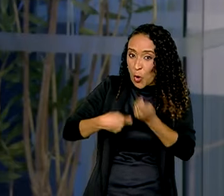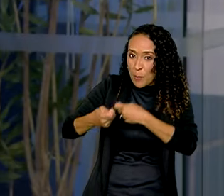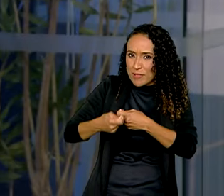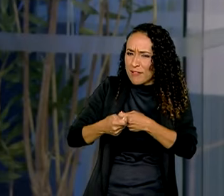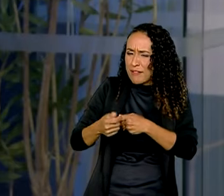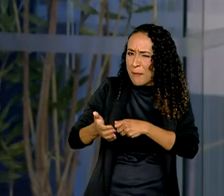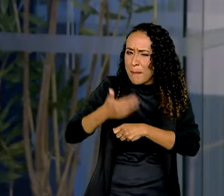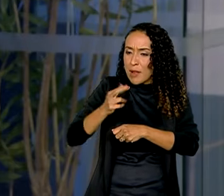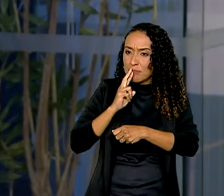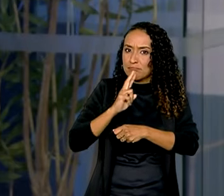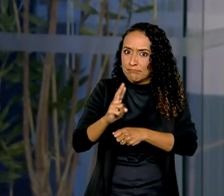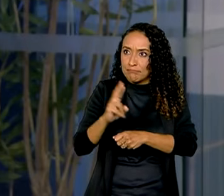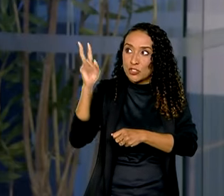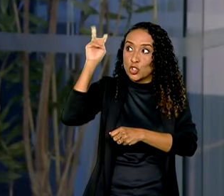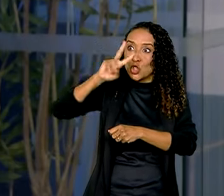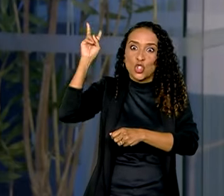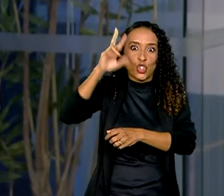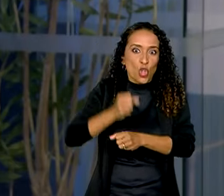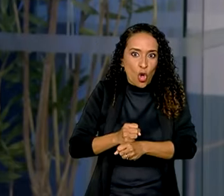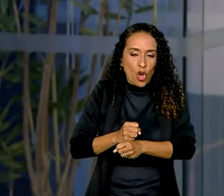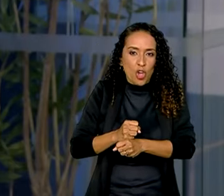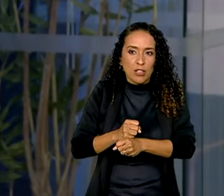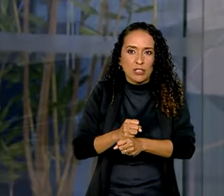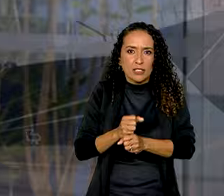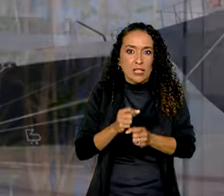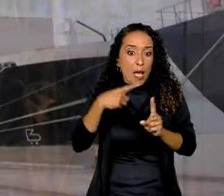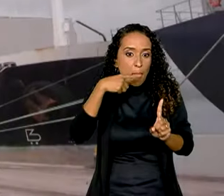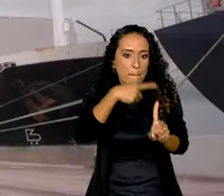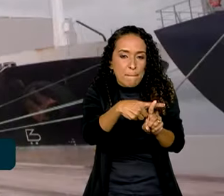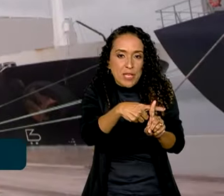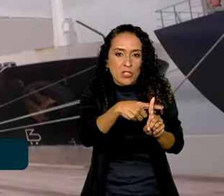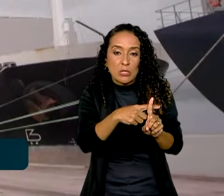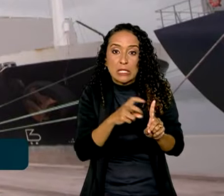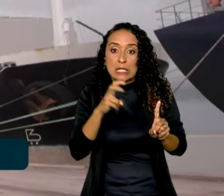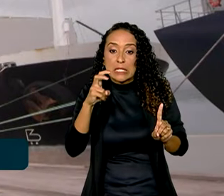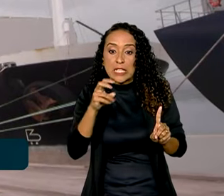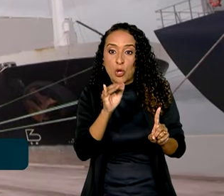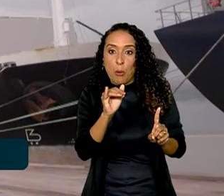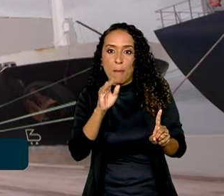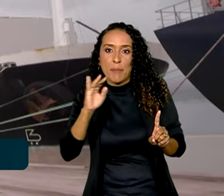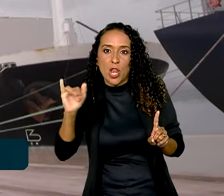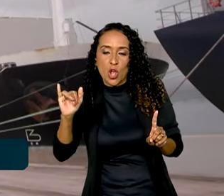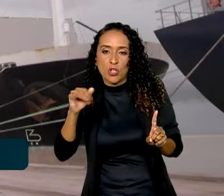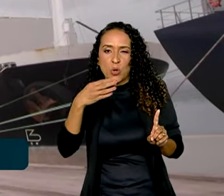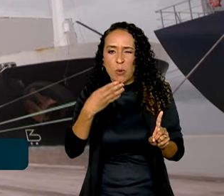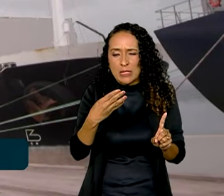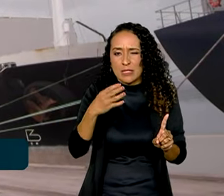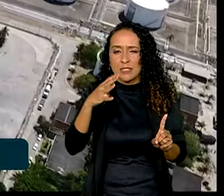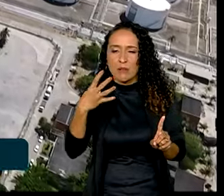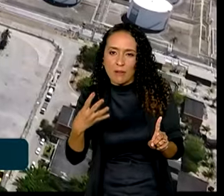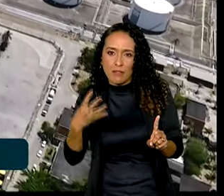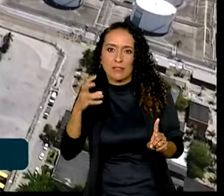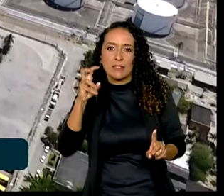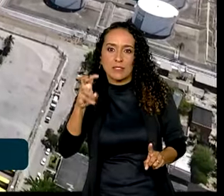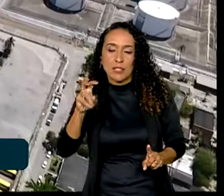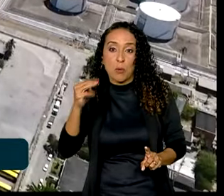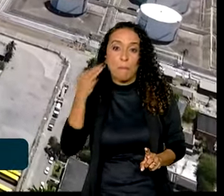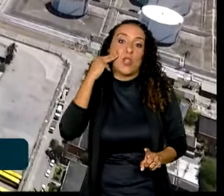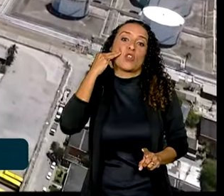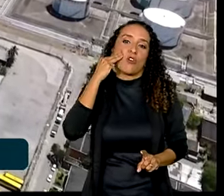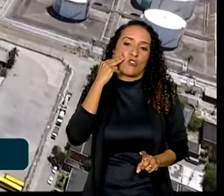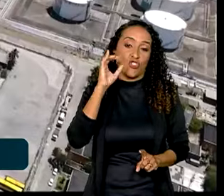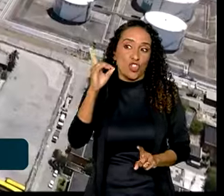resultado da história. O saldo ficou positivo em 5 bilhões 440 milhões